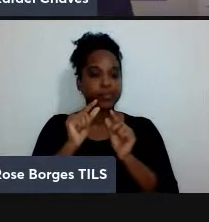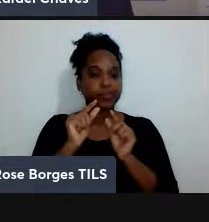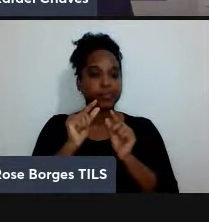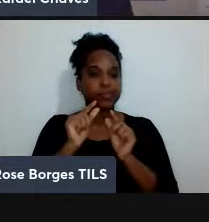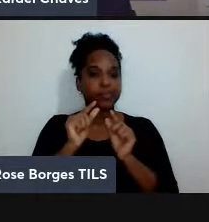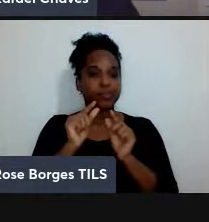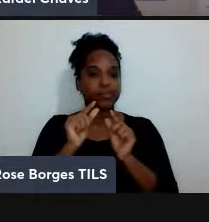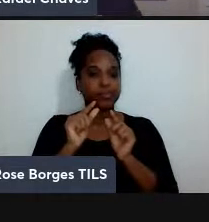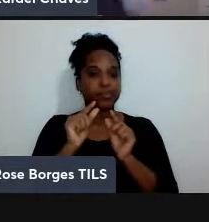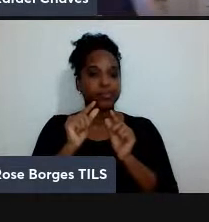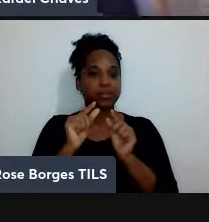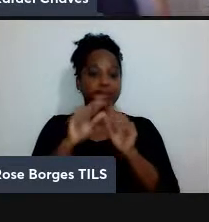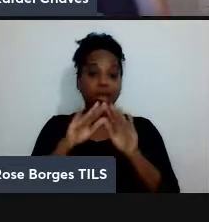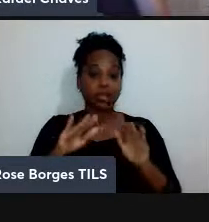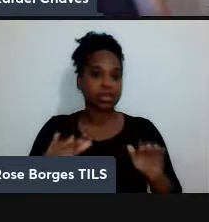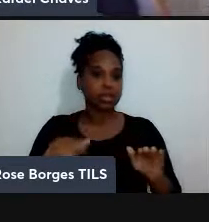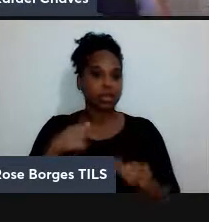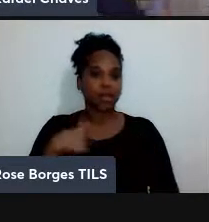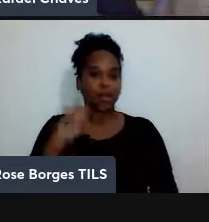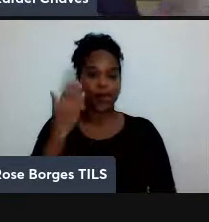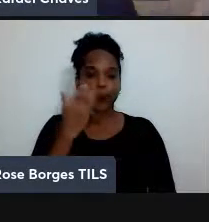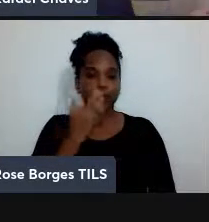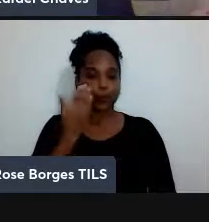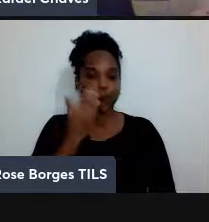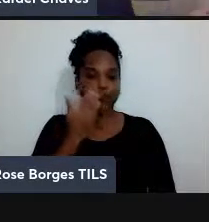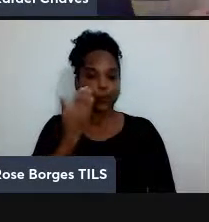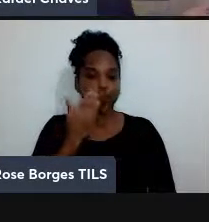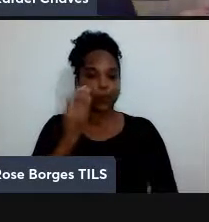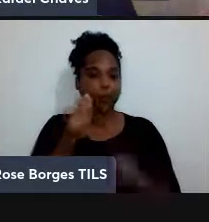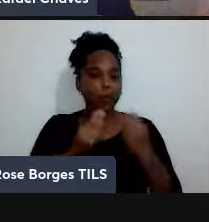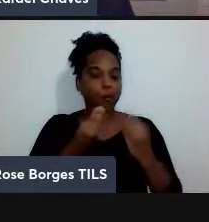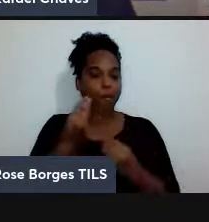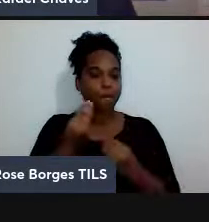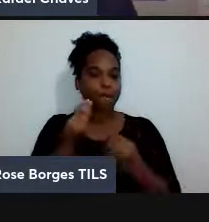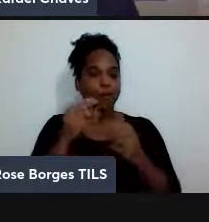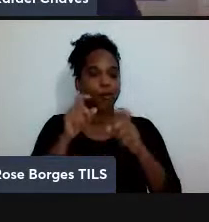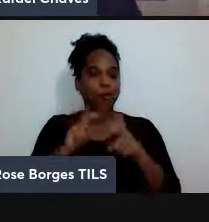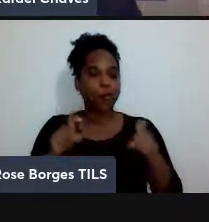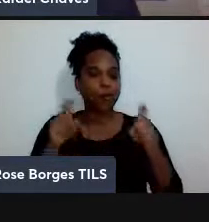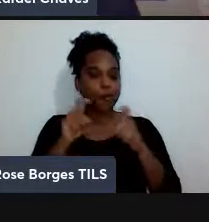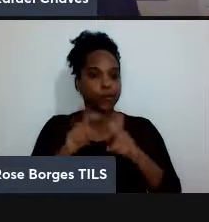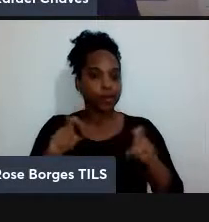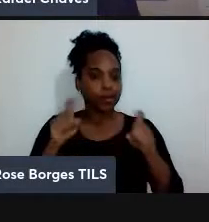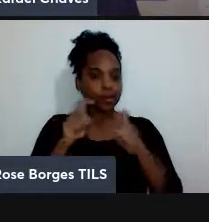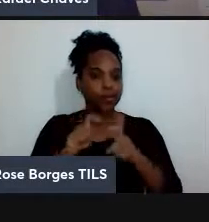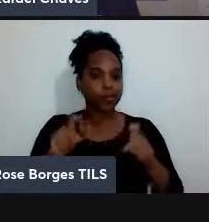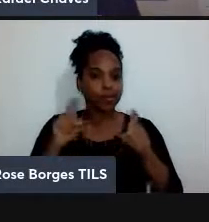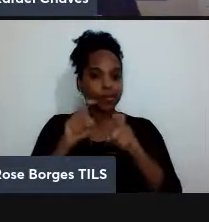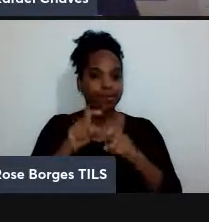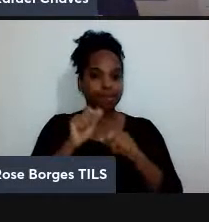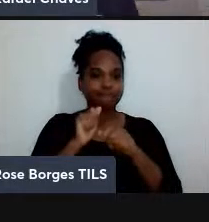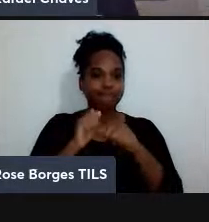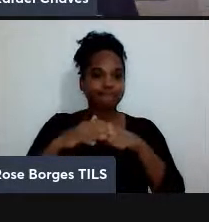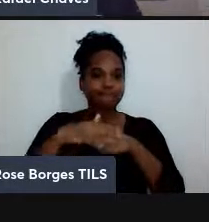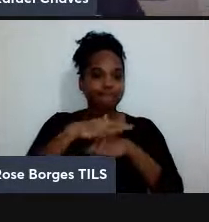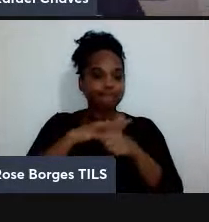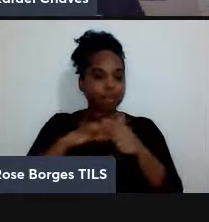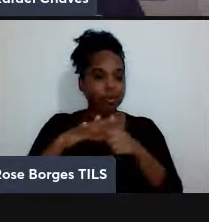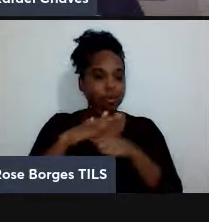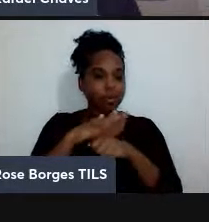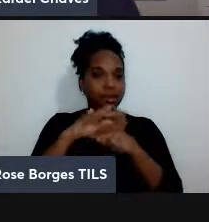então assim eu não consigo ver como um computador quântico ou a própria inteligência artificial poderia ajudar na